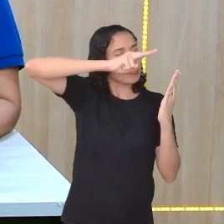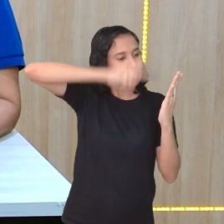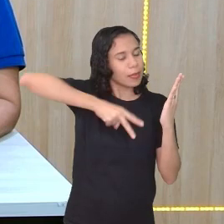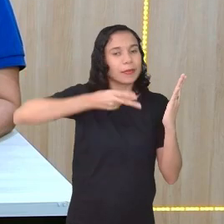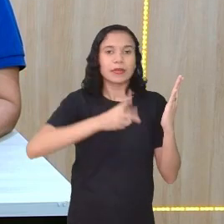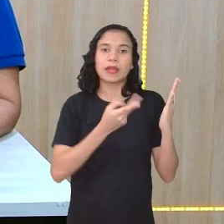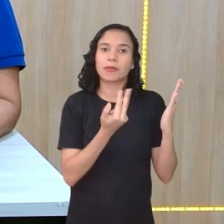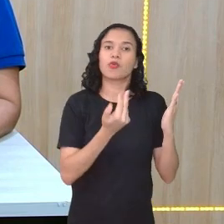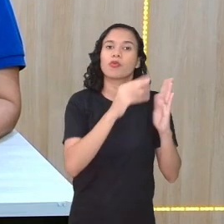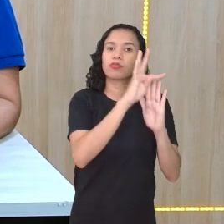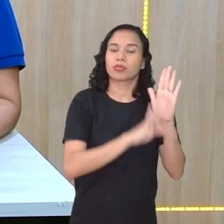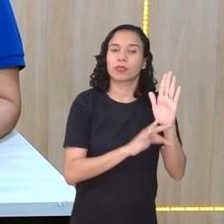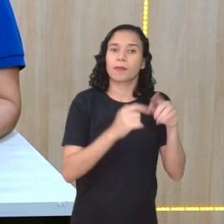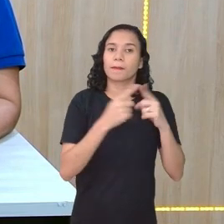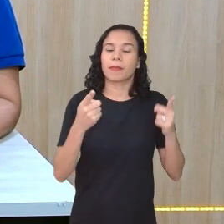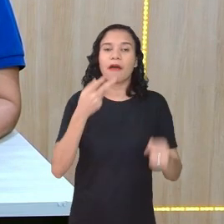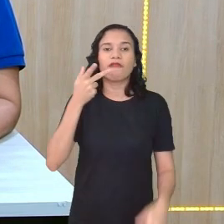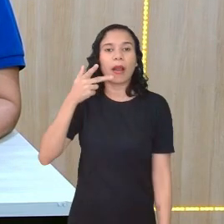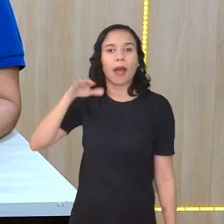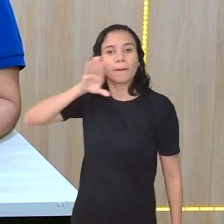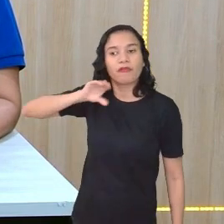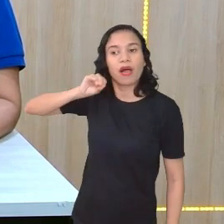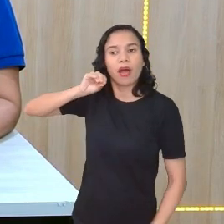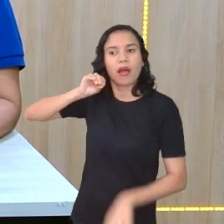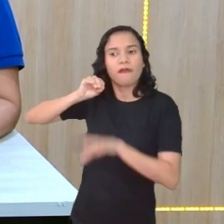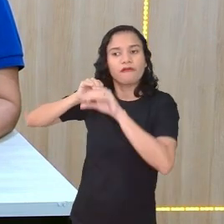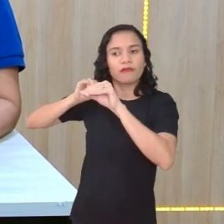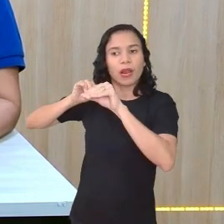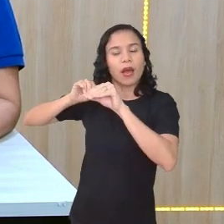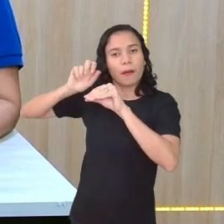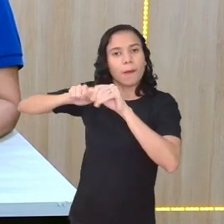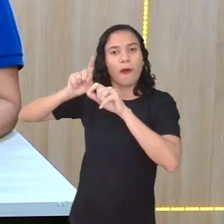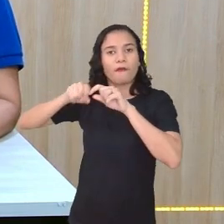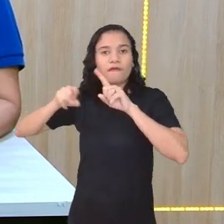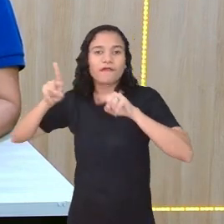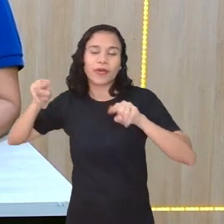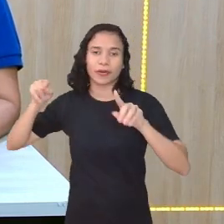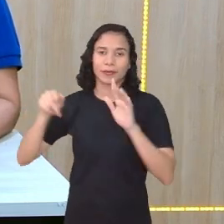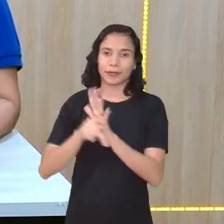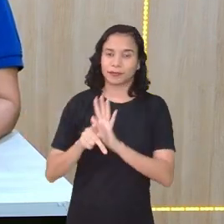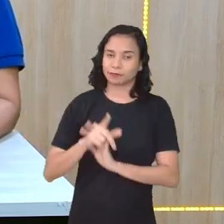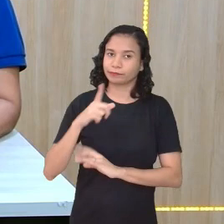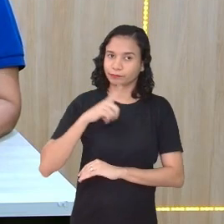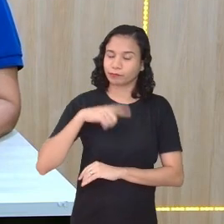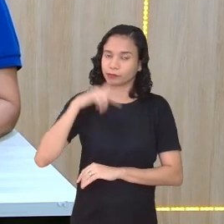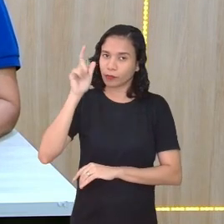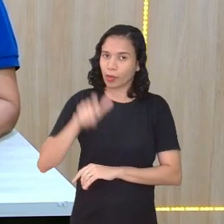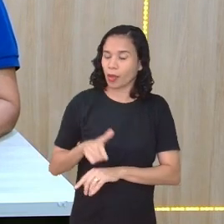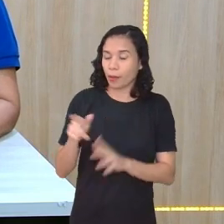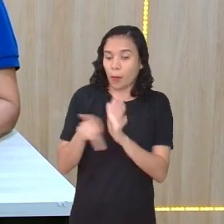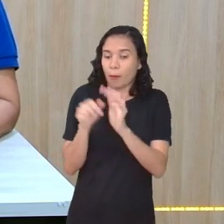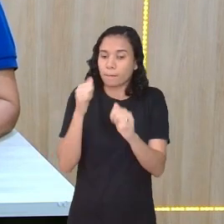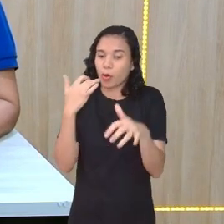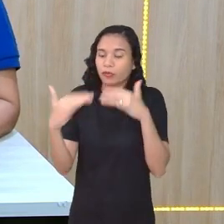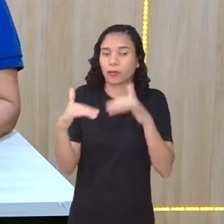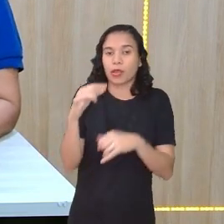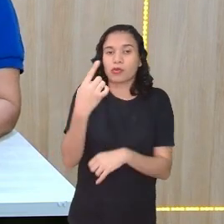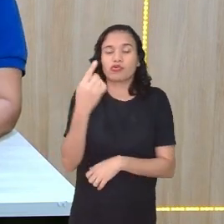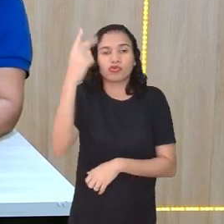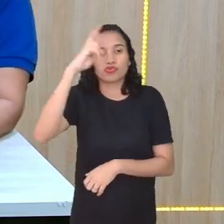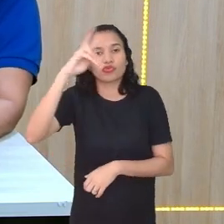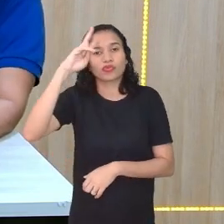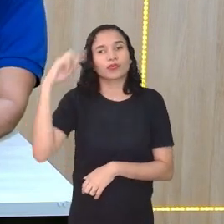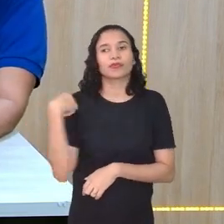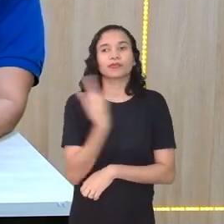variações daquele texto oralizado não sejam válidas. Pelo contrário. Eles são versões de uma mesma história. A gente